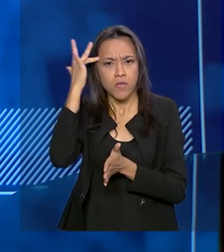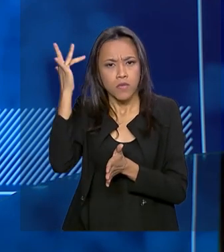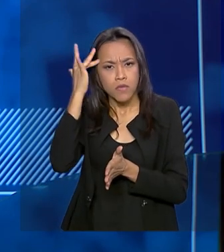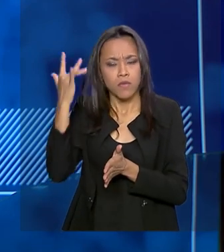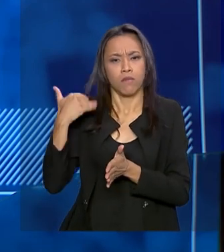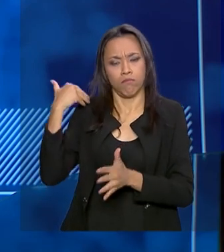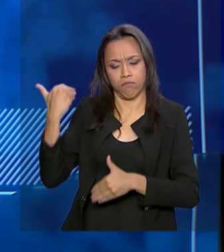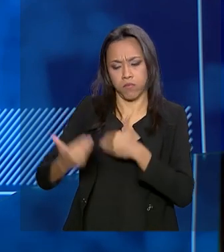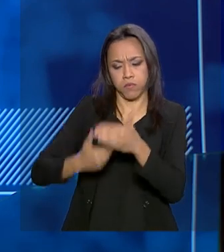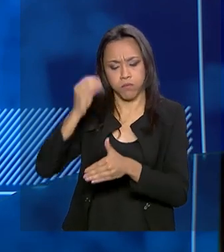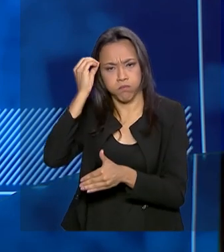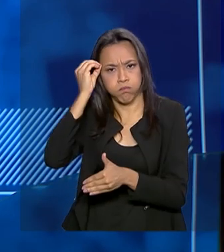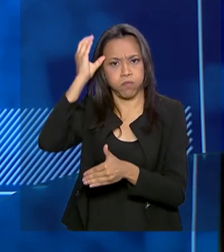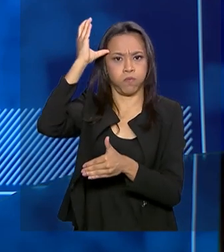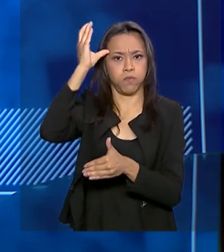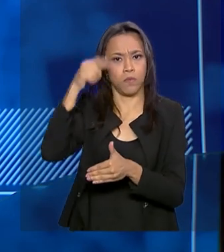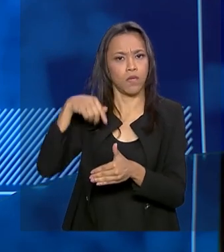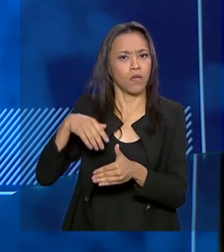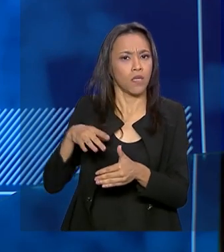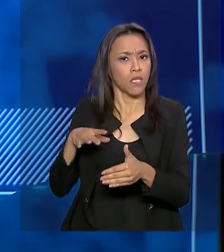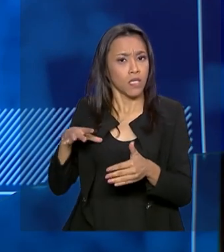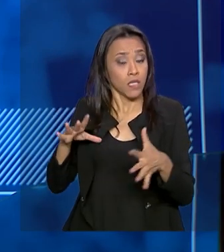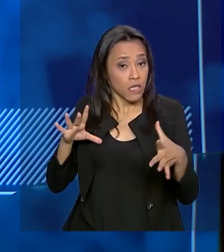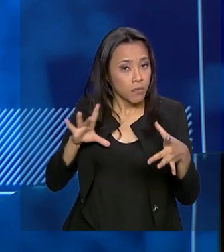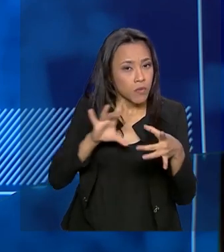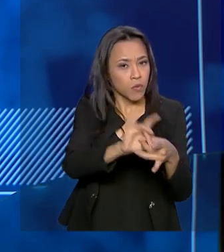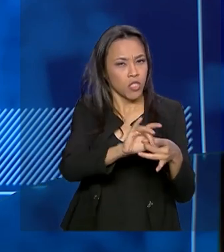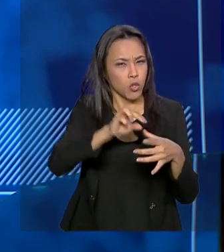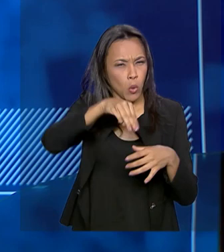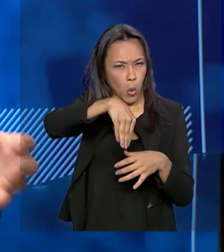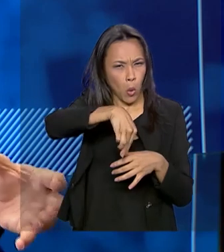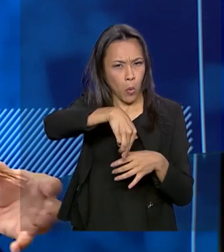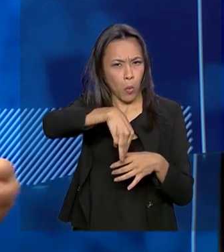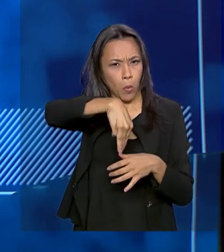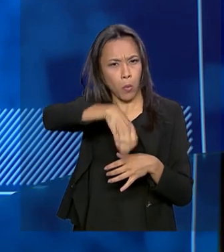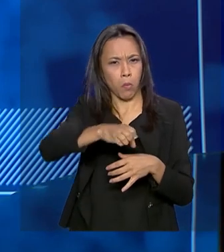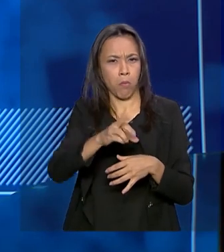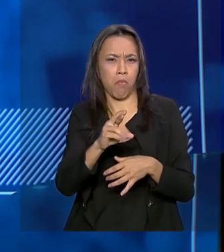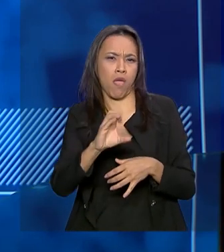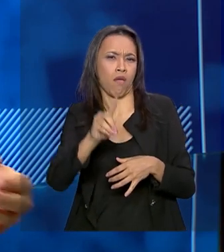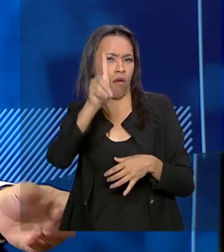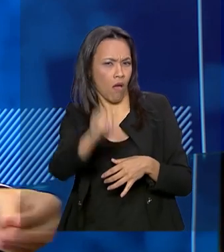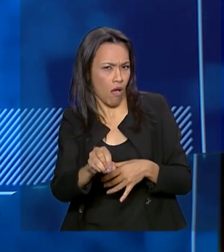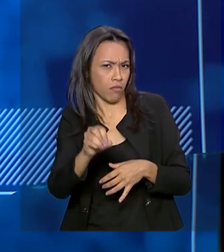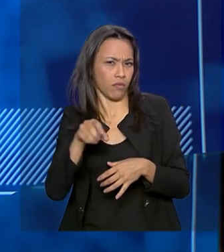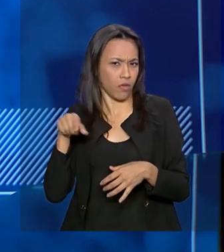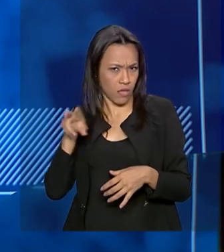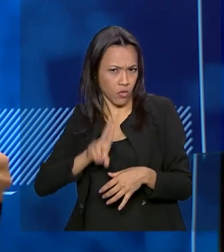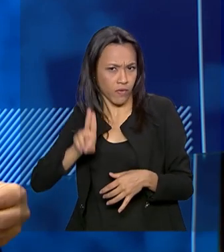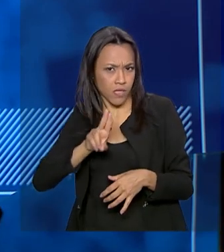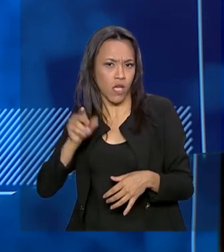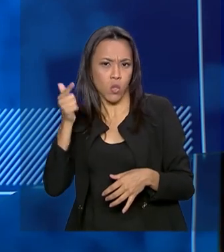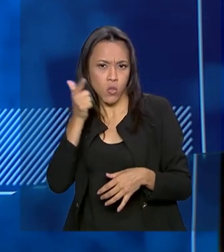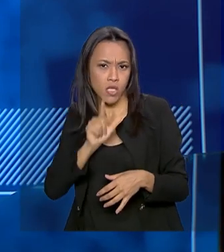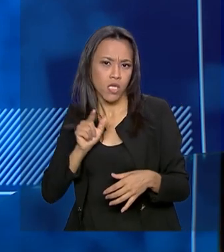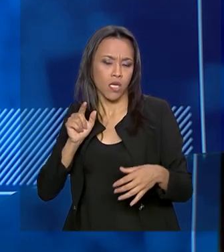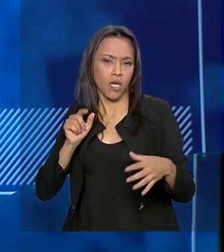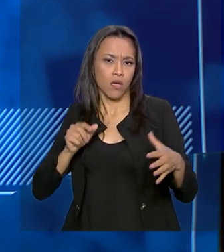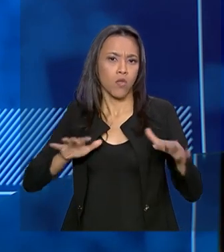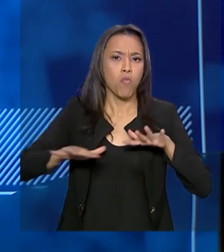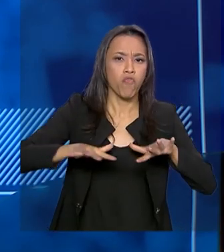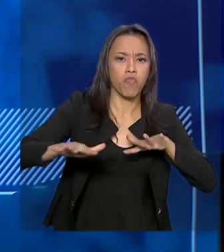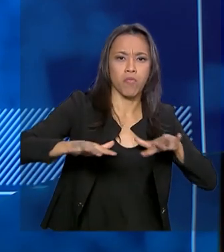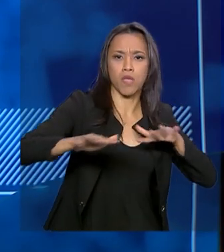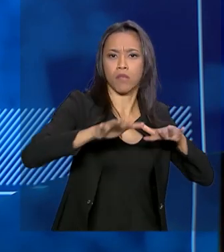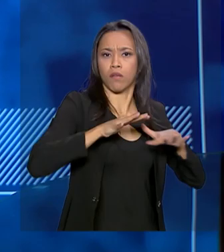do conhecimento, do mercado, do produto final ali, fazer com que a universidade também entre nessa engrenagem do movimento da